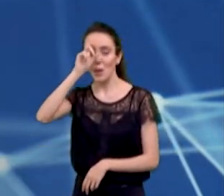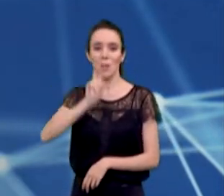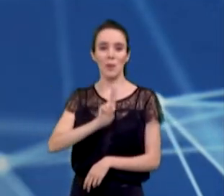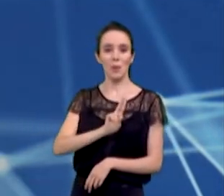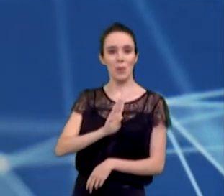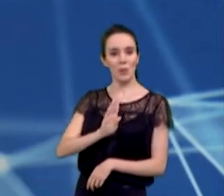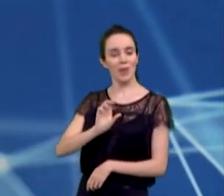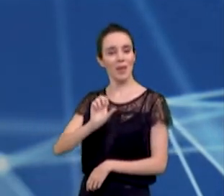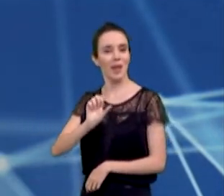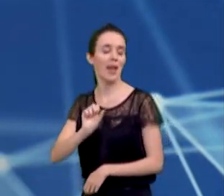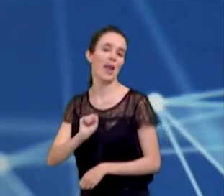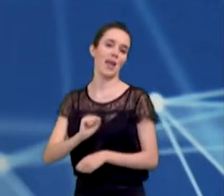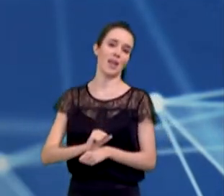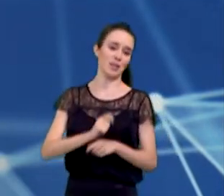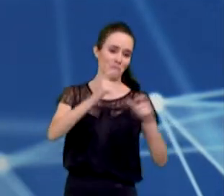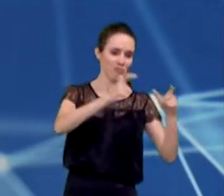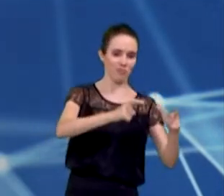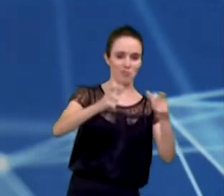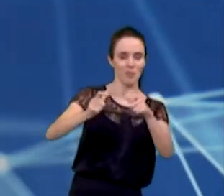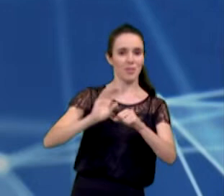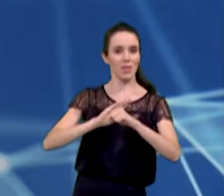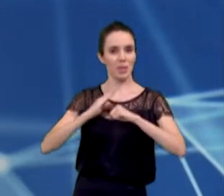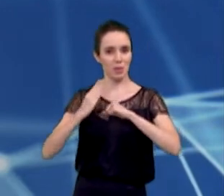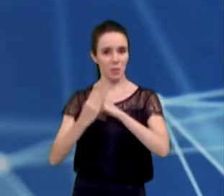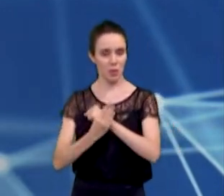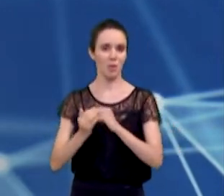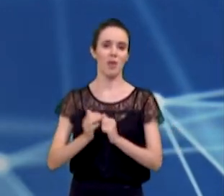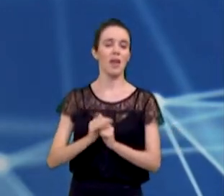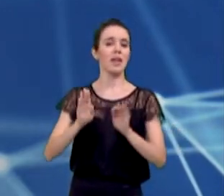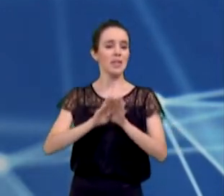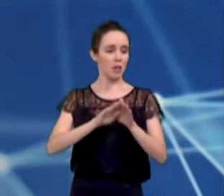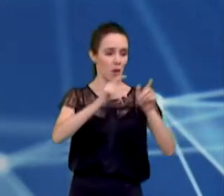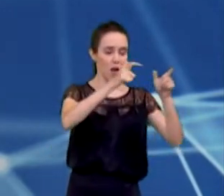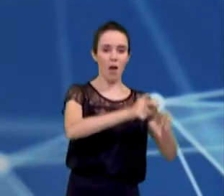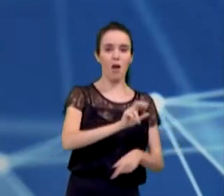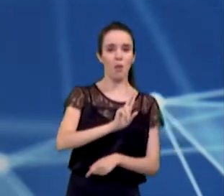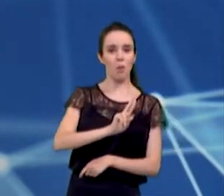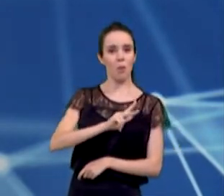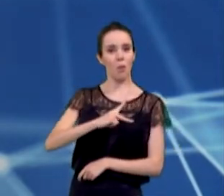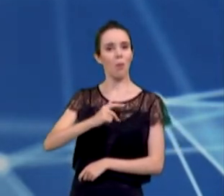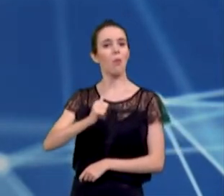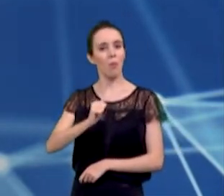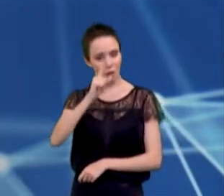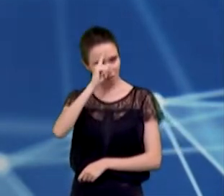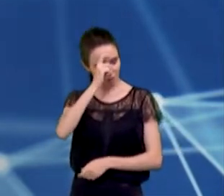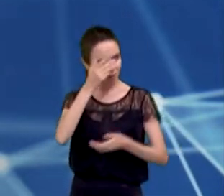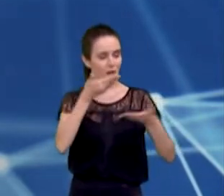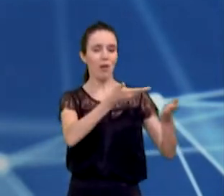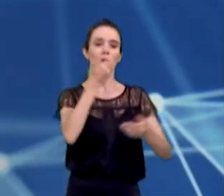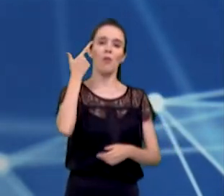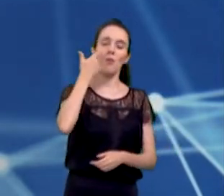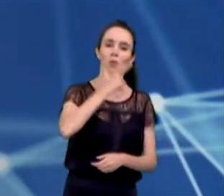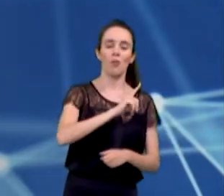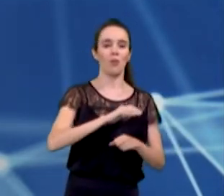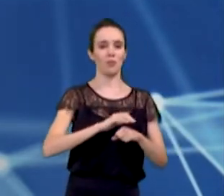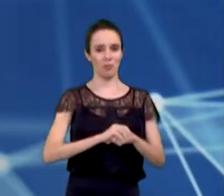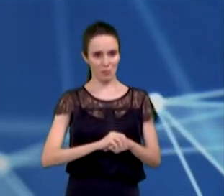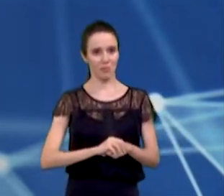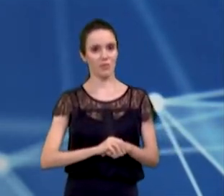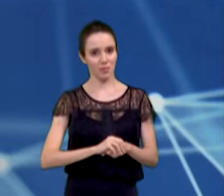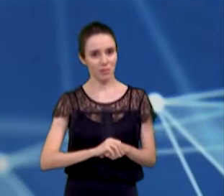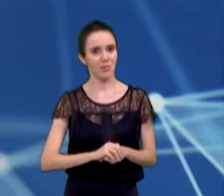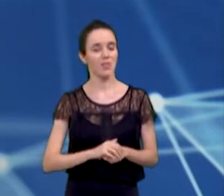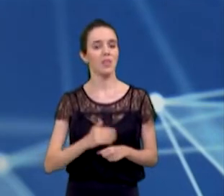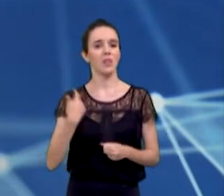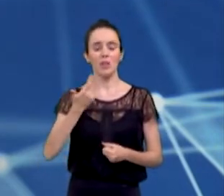e da Tívoli. Através do COAPS, a UPA do Alto da Ponte está sendo ampliada. Através do COAPS, nós ampliamos a